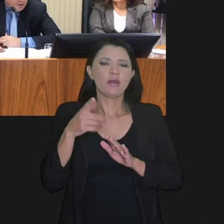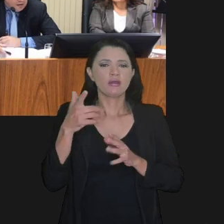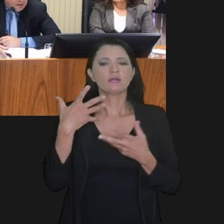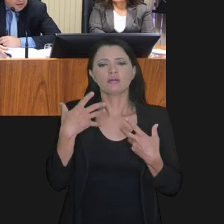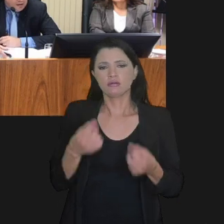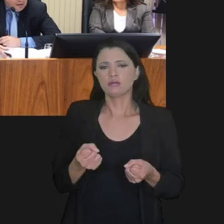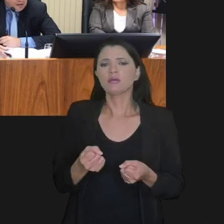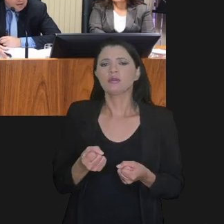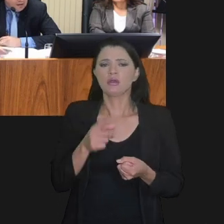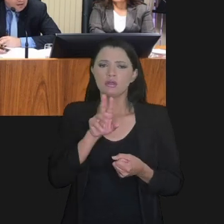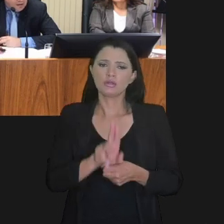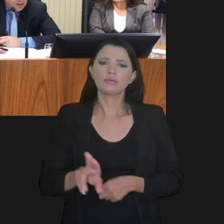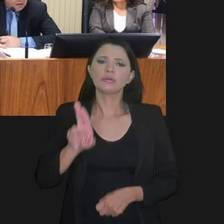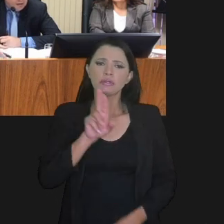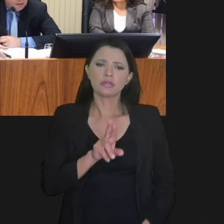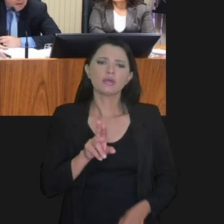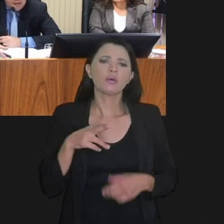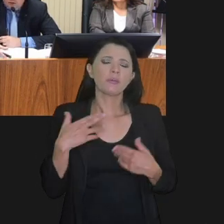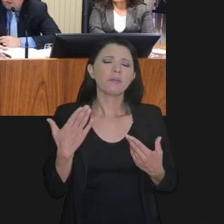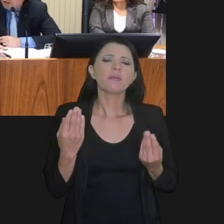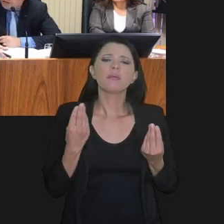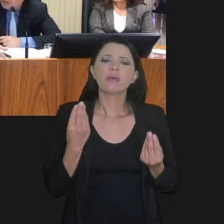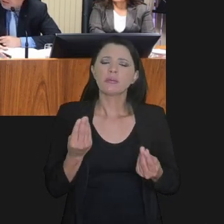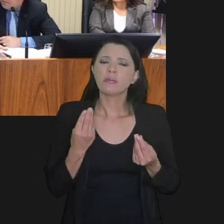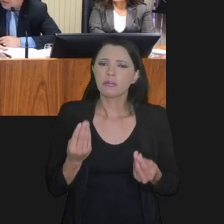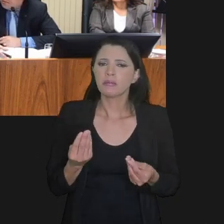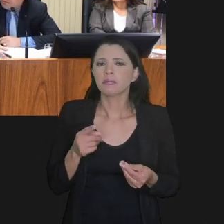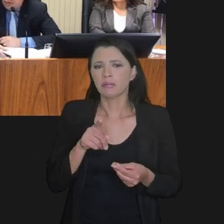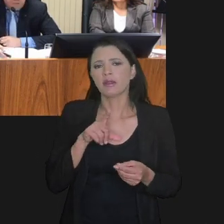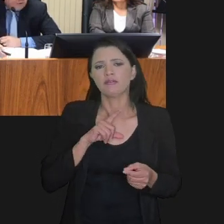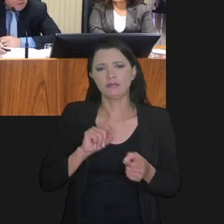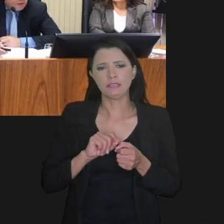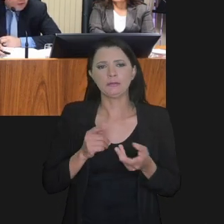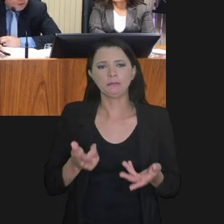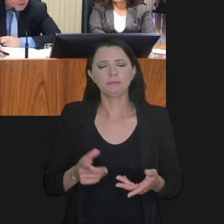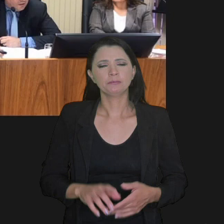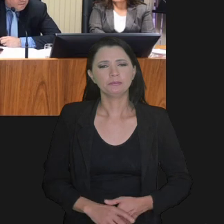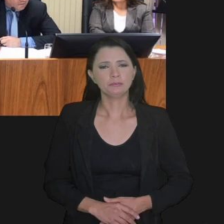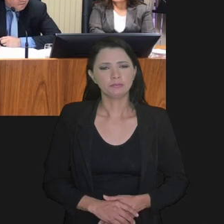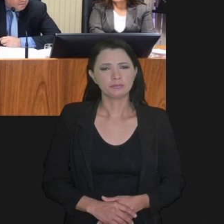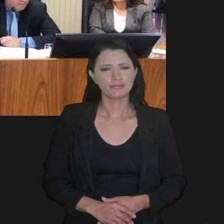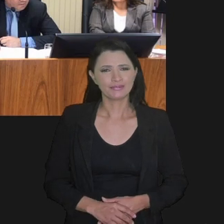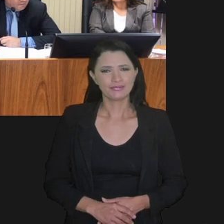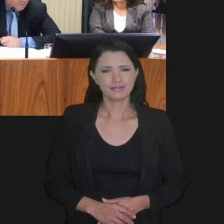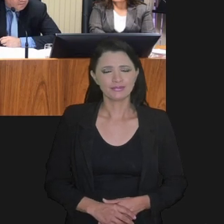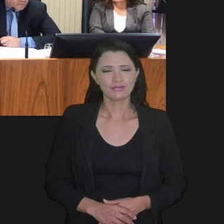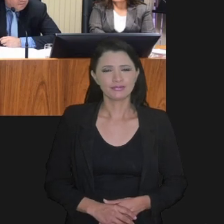o Centro Federal está aceitando essa utilização para a transação.